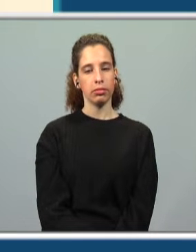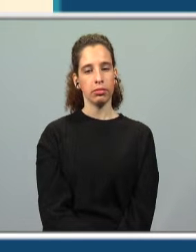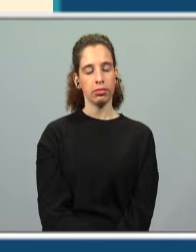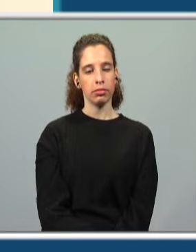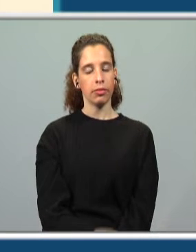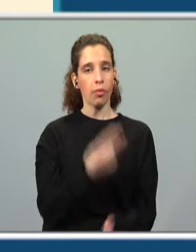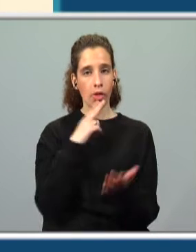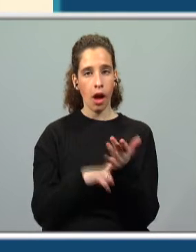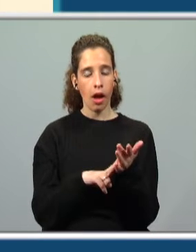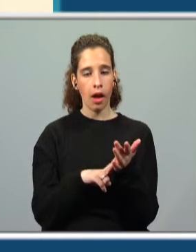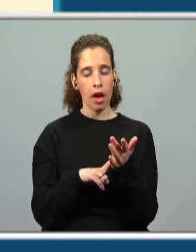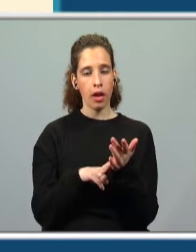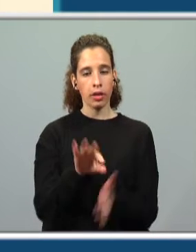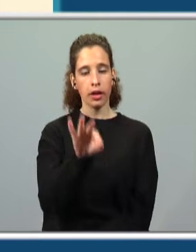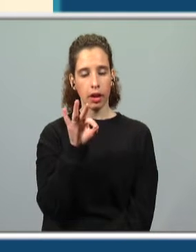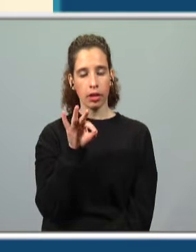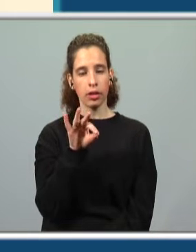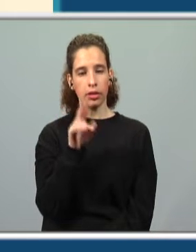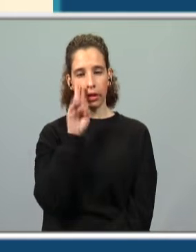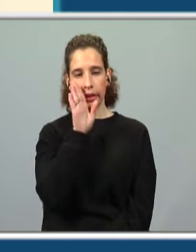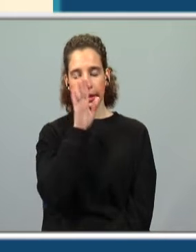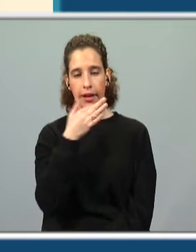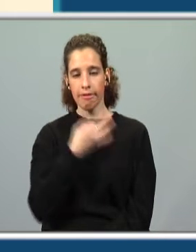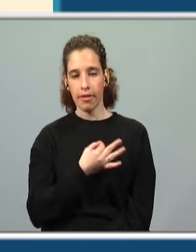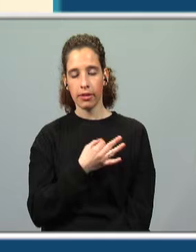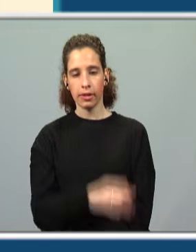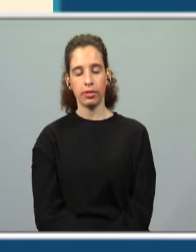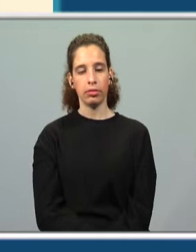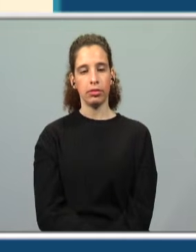verdadeira? Vou selecionar. Vamos ver se acertamos.